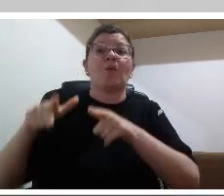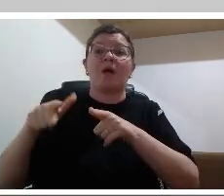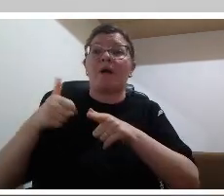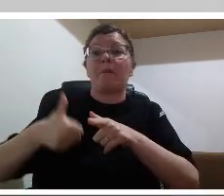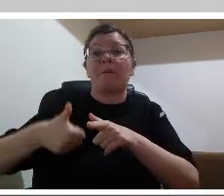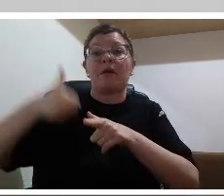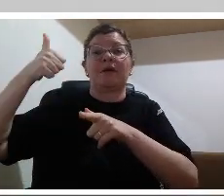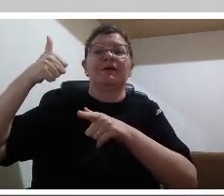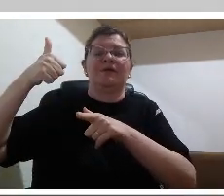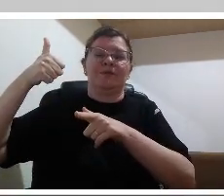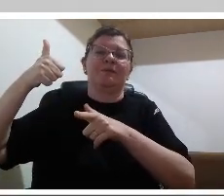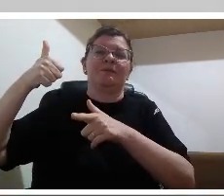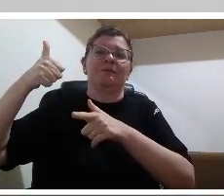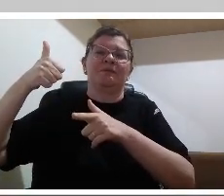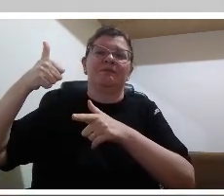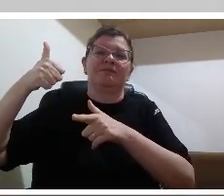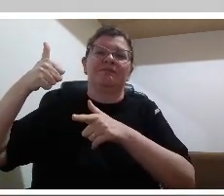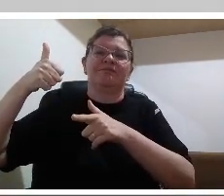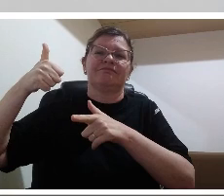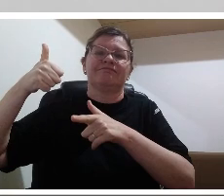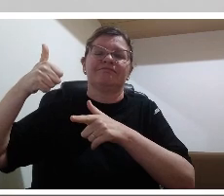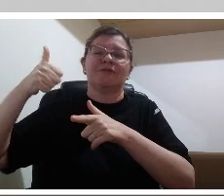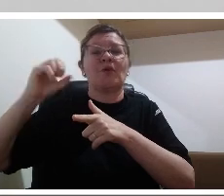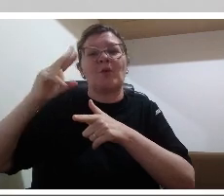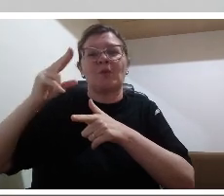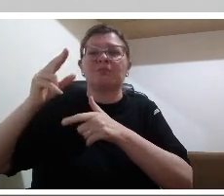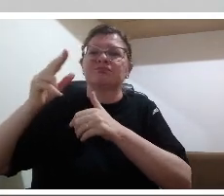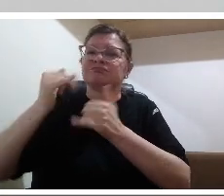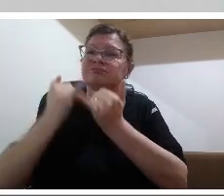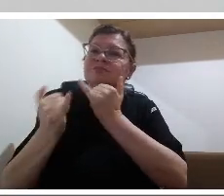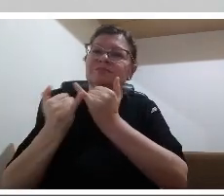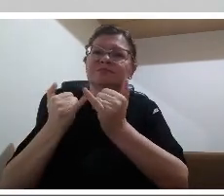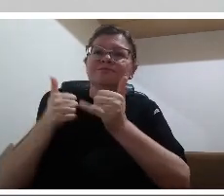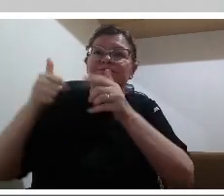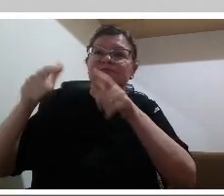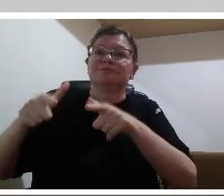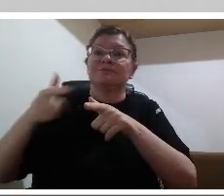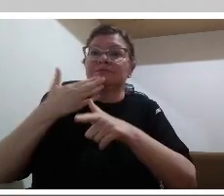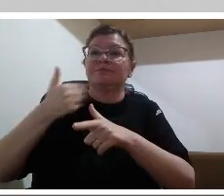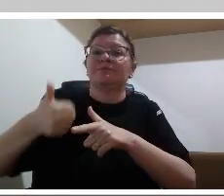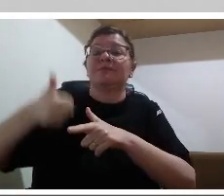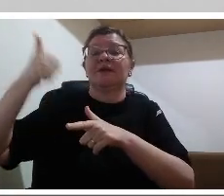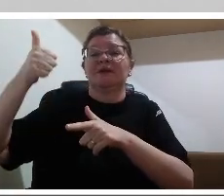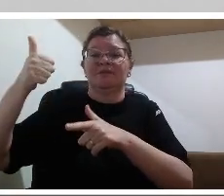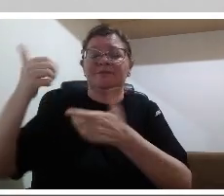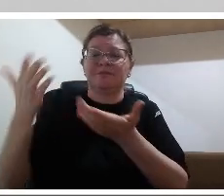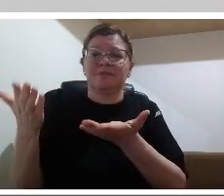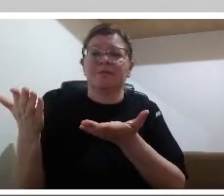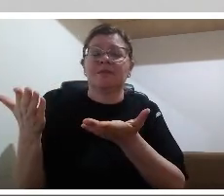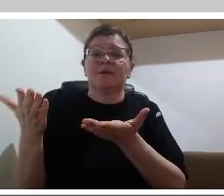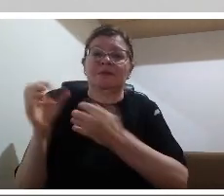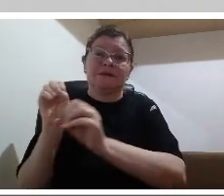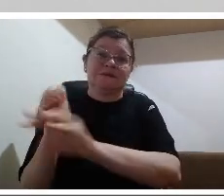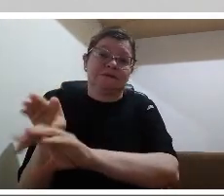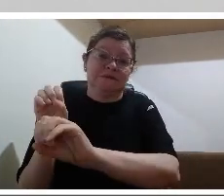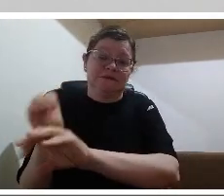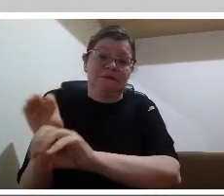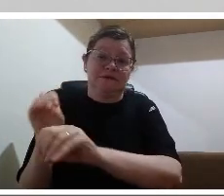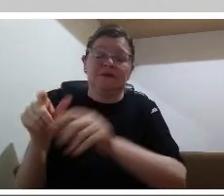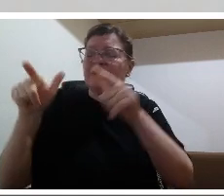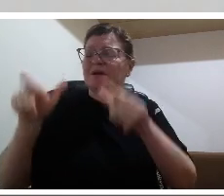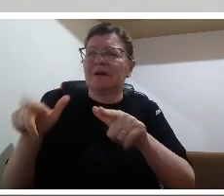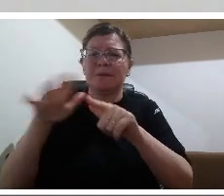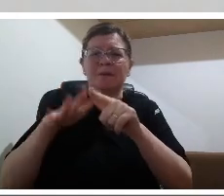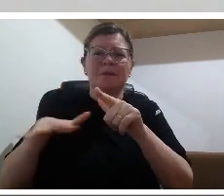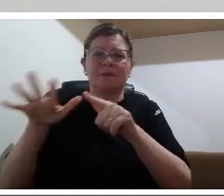ambiente ideal na verdade ele não era ainda uma realidade na verdade a educação pública em especial